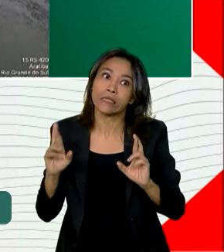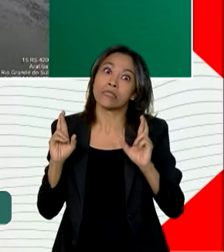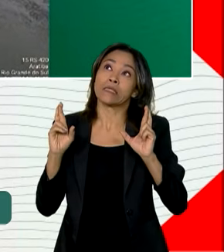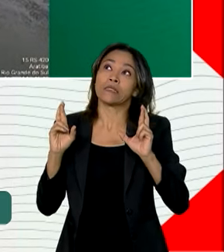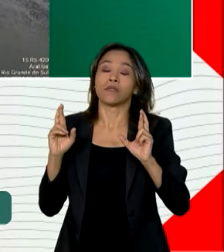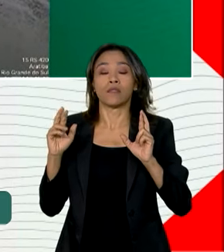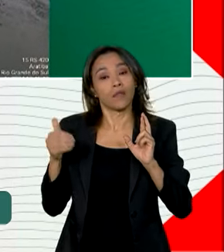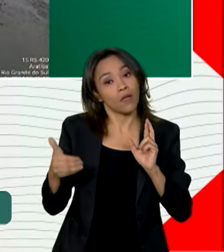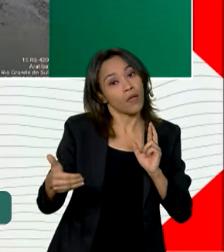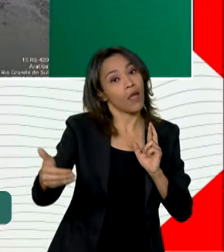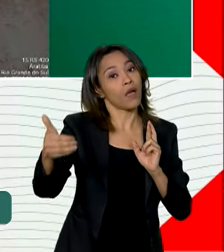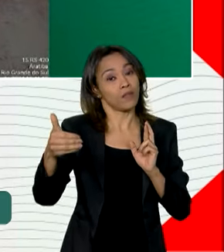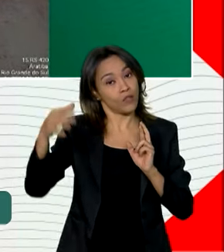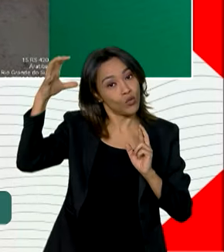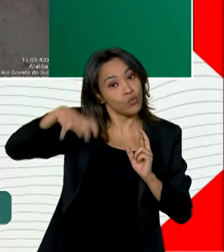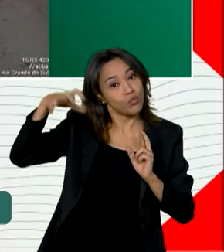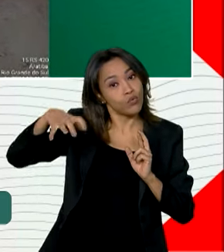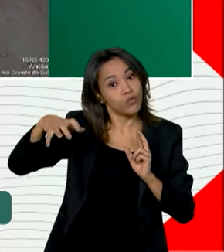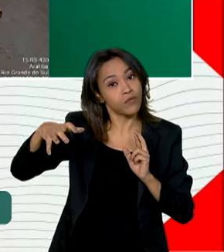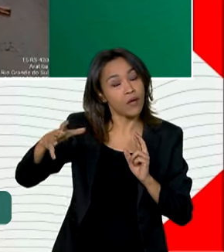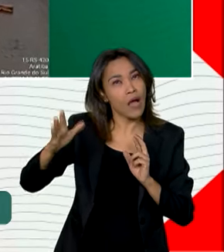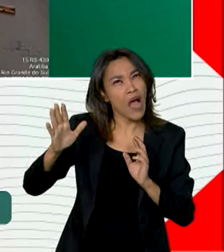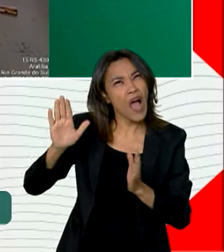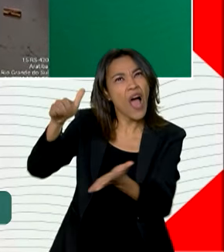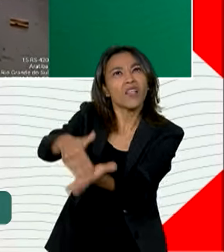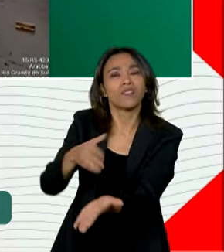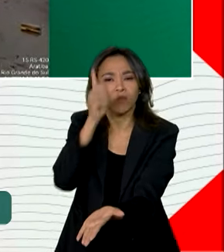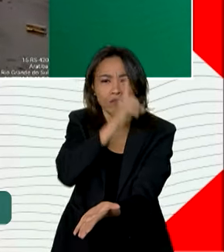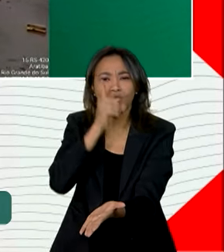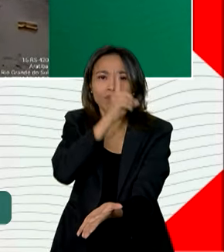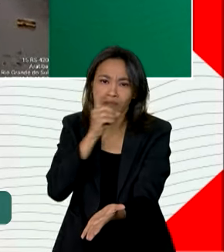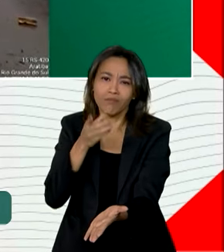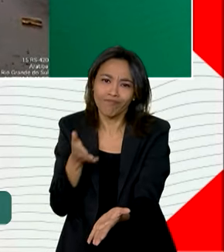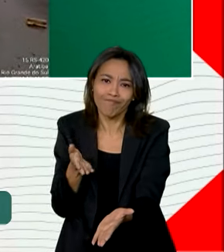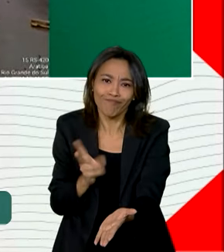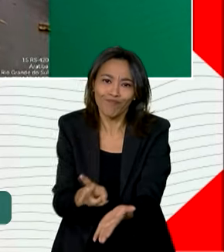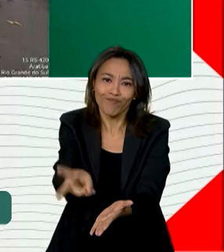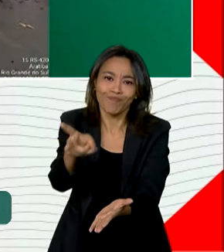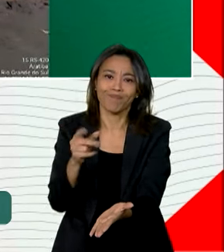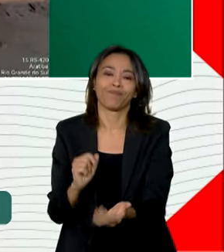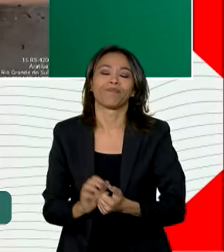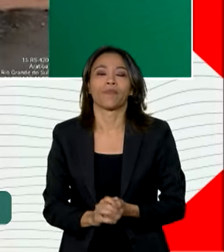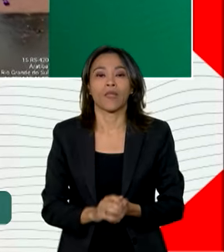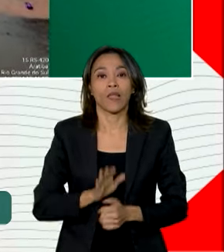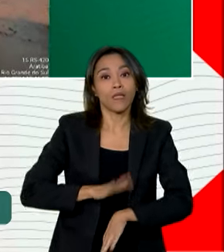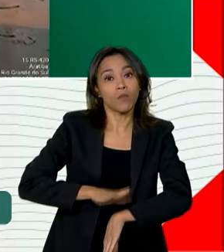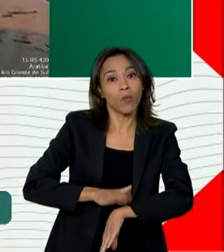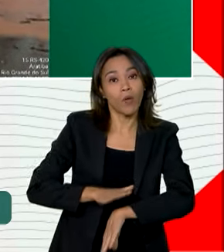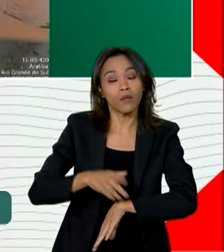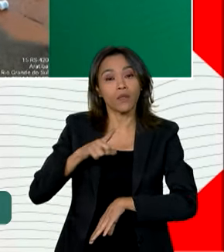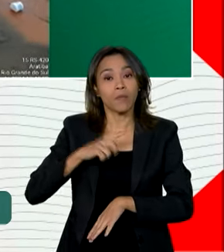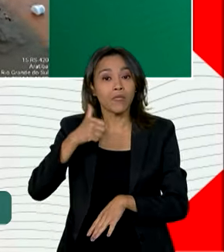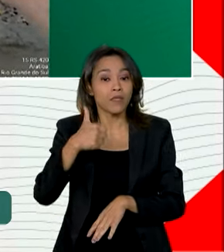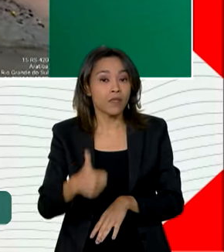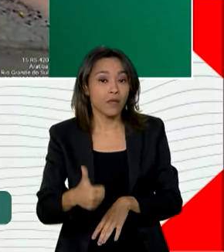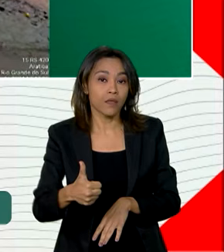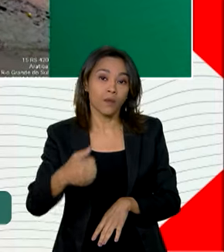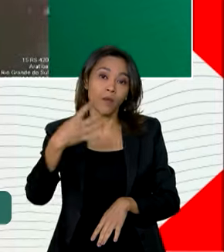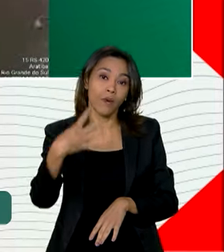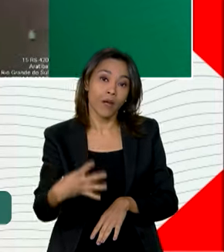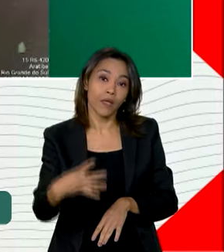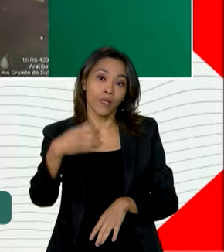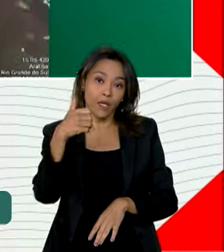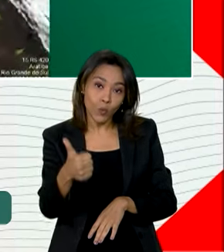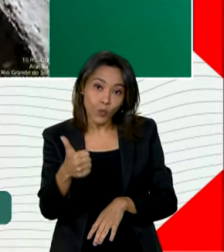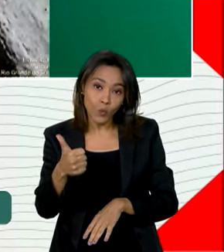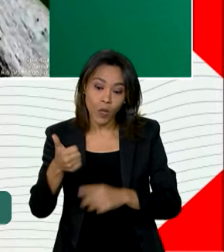que essa chuva, em algumas regiões, permaneça até o próximo domingo. Nesse momento, nós estamos com 141 pontos